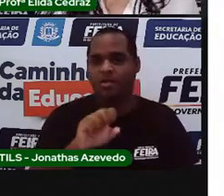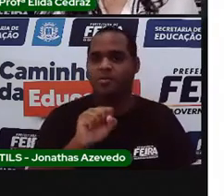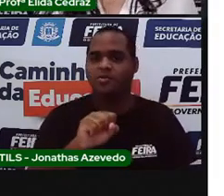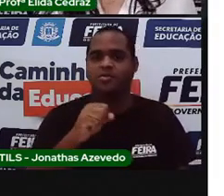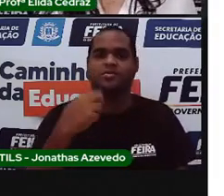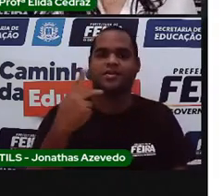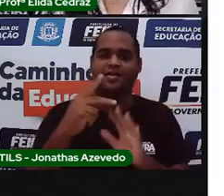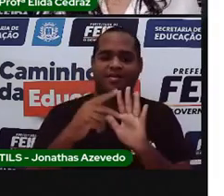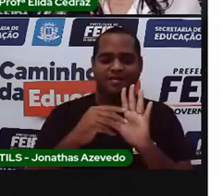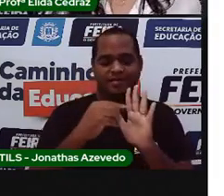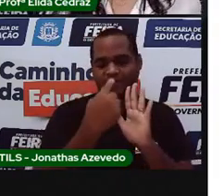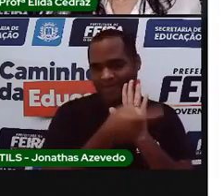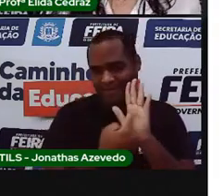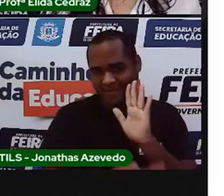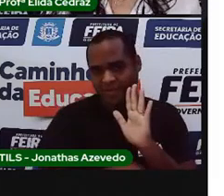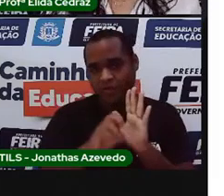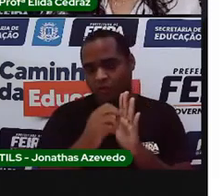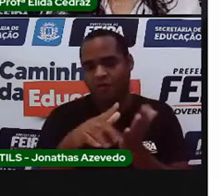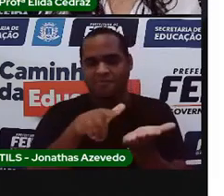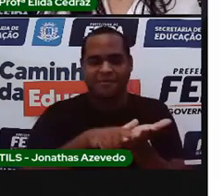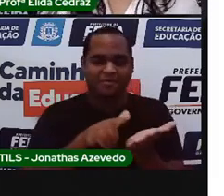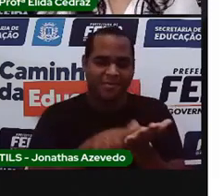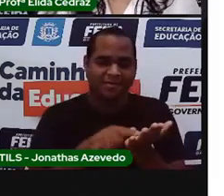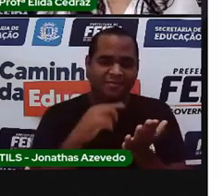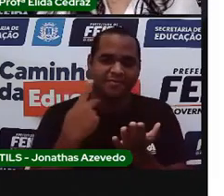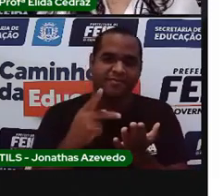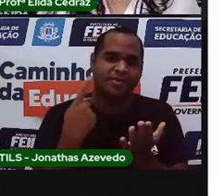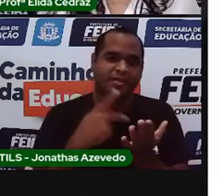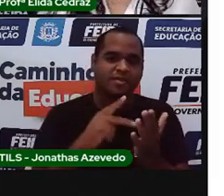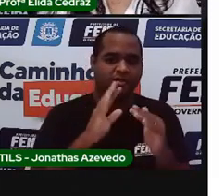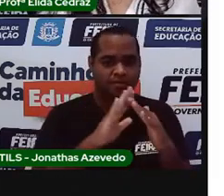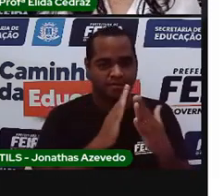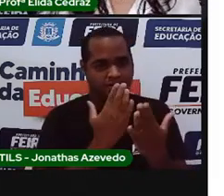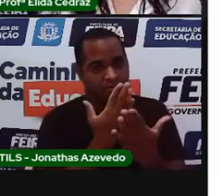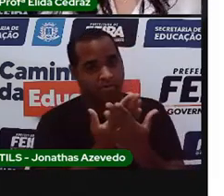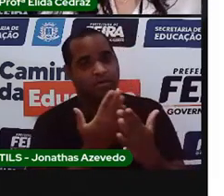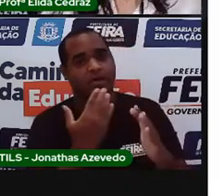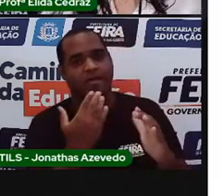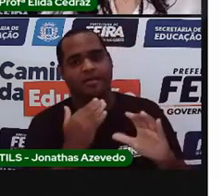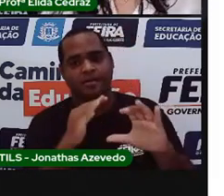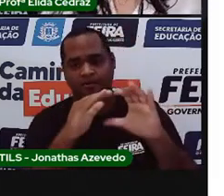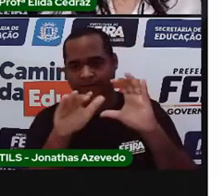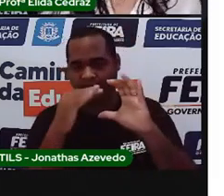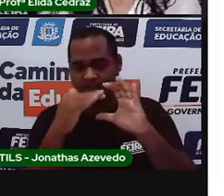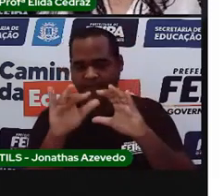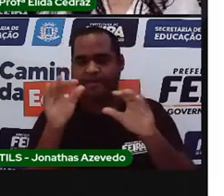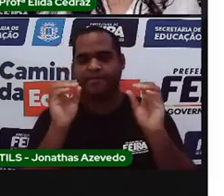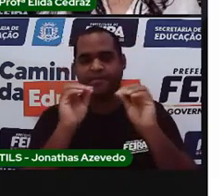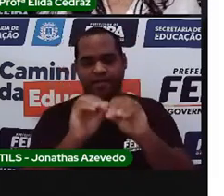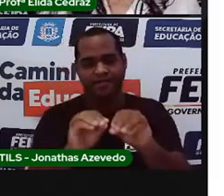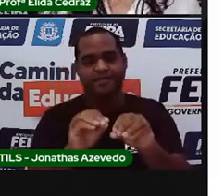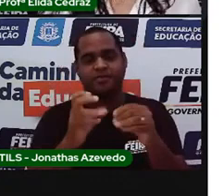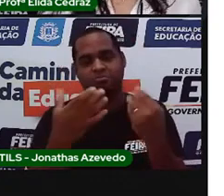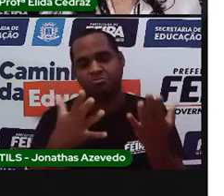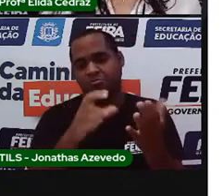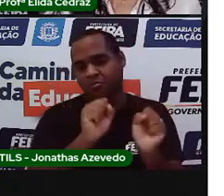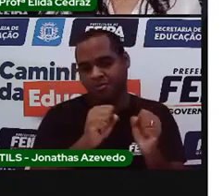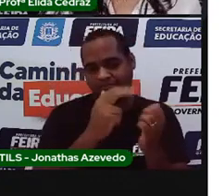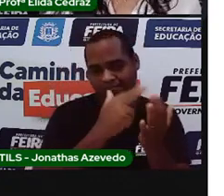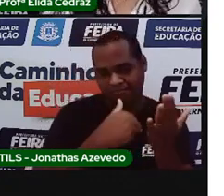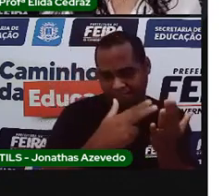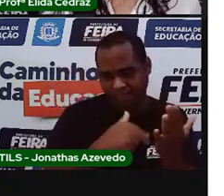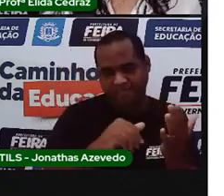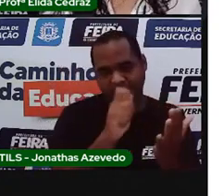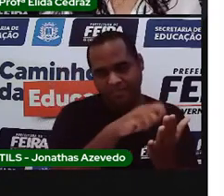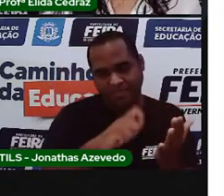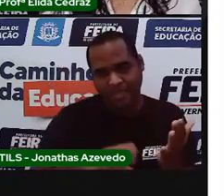registre no caderno ou na folha que a escola enviar. E pode ser um texto ou pode ser um desenho só não pode